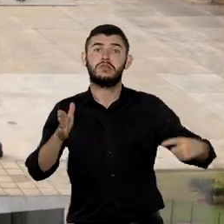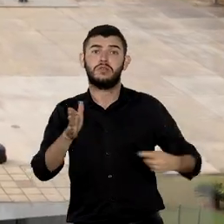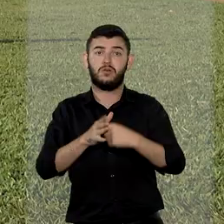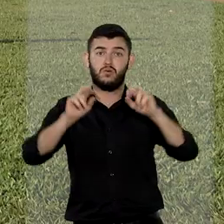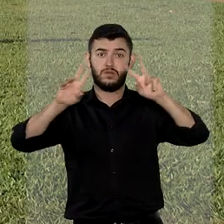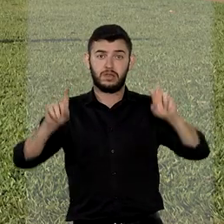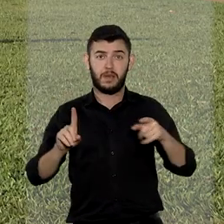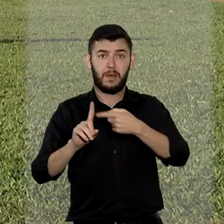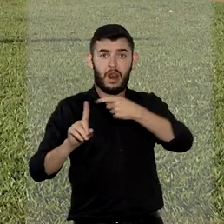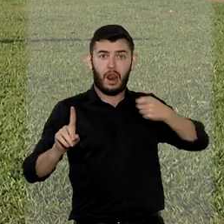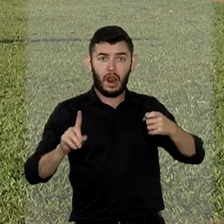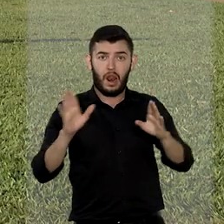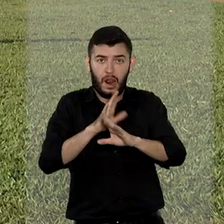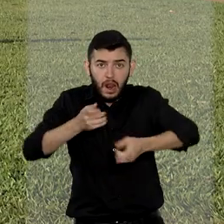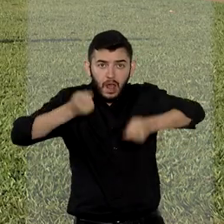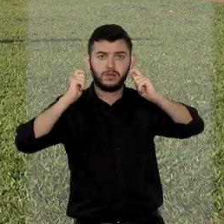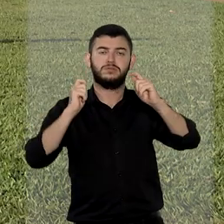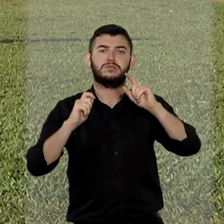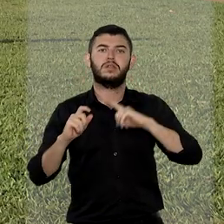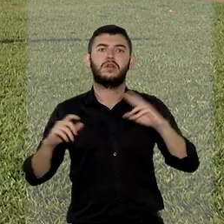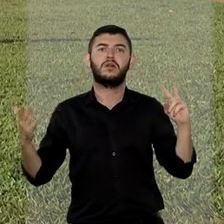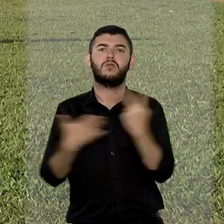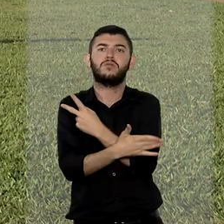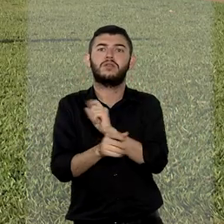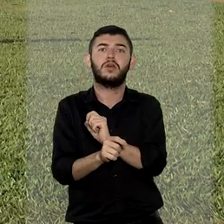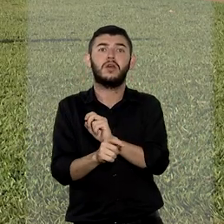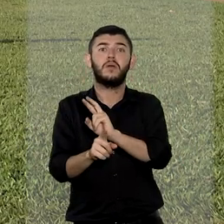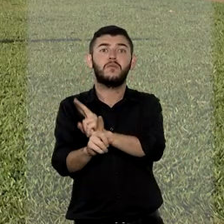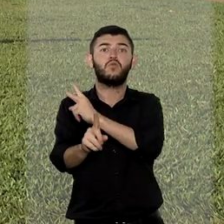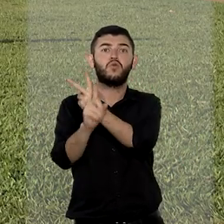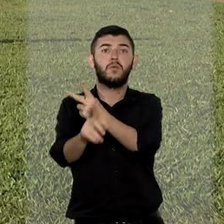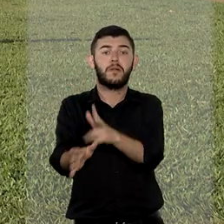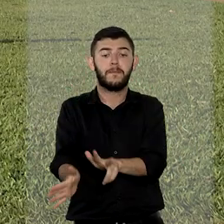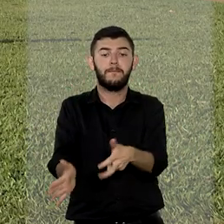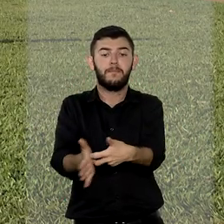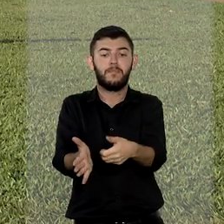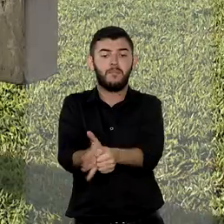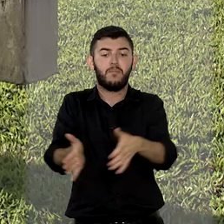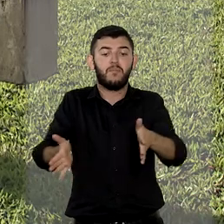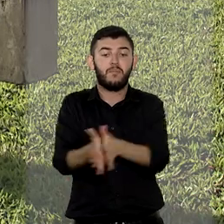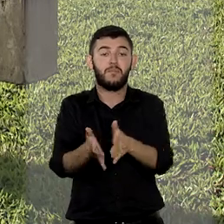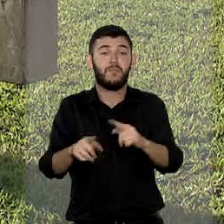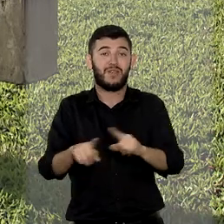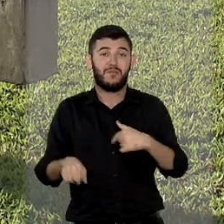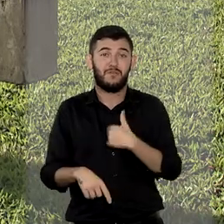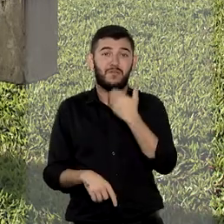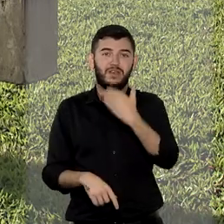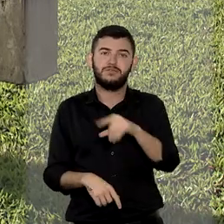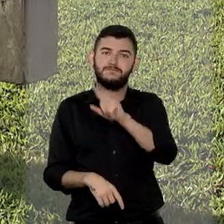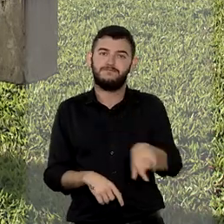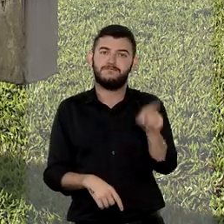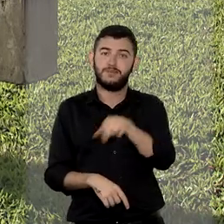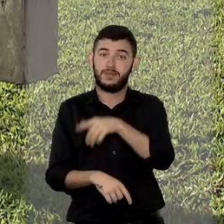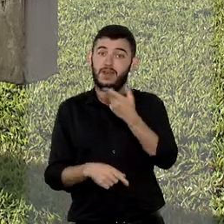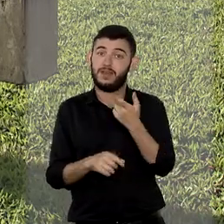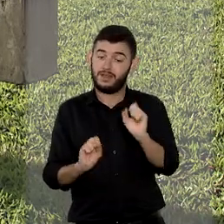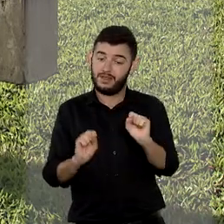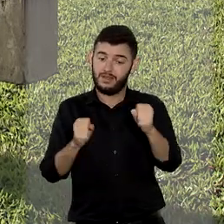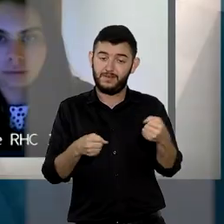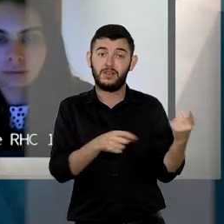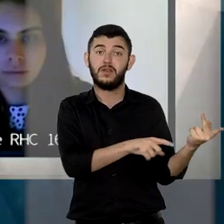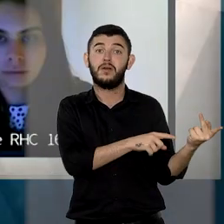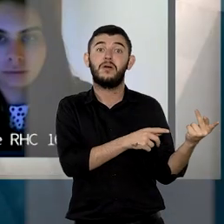estelionato, sob o argumento da ocorrência de dupla punição. Mas o pedido foi indeferido e a defesa recorreu ao